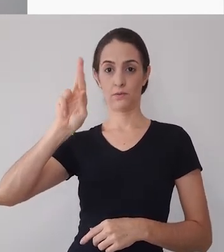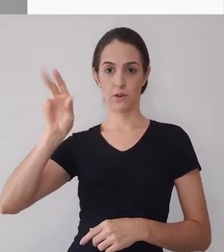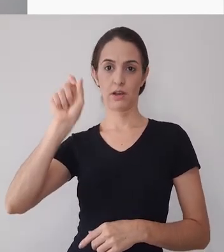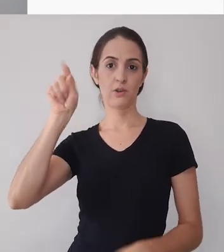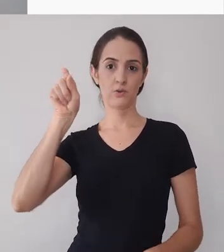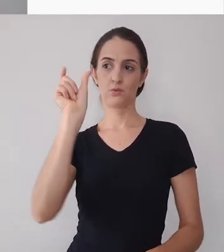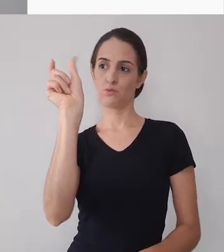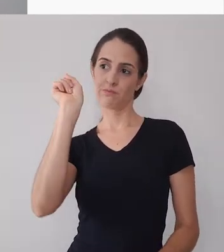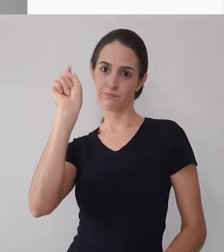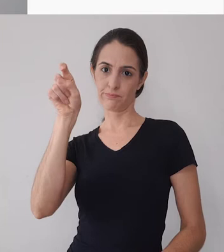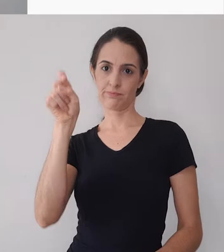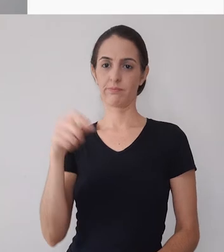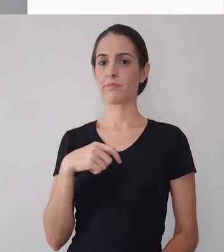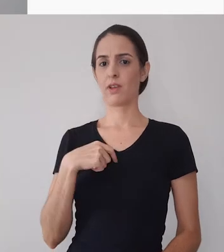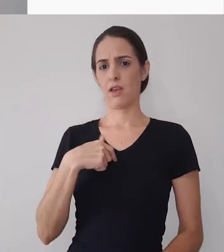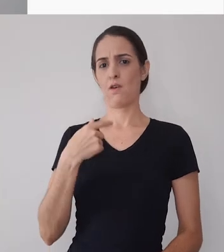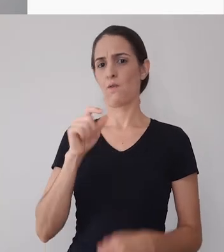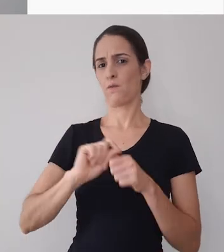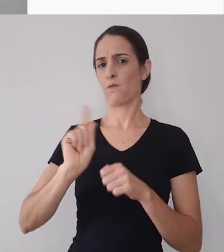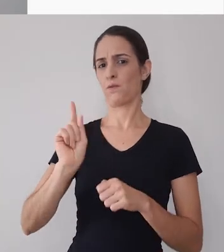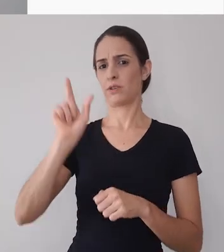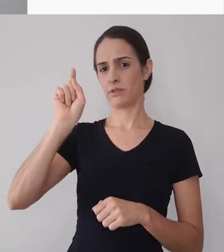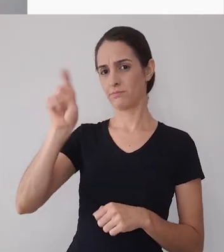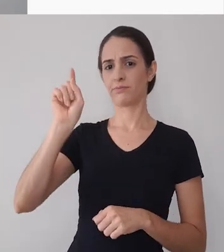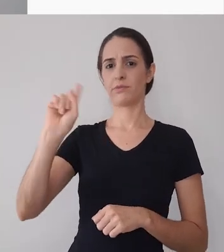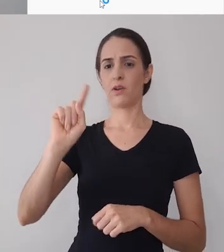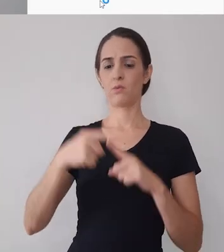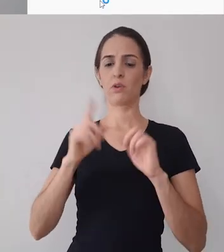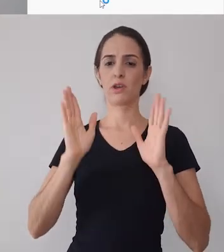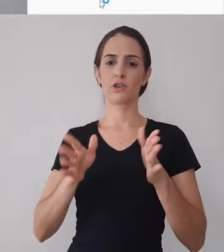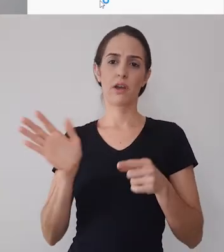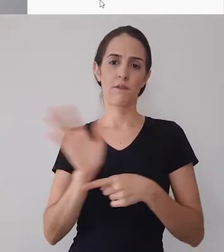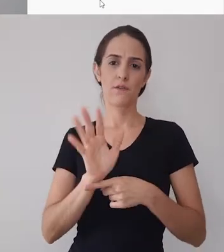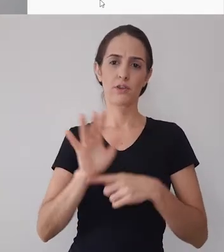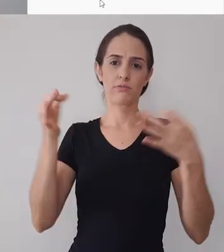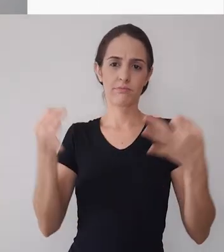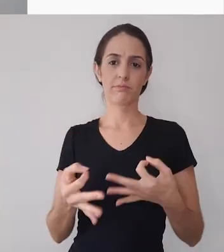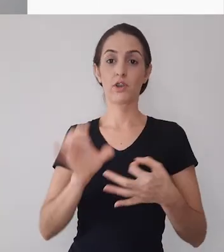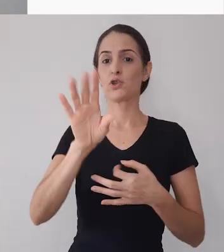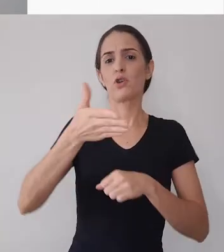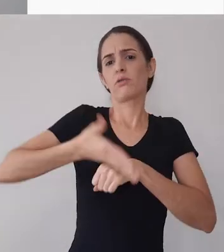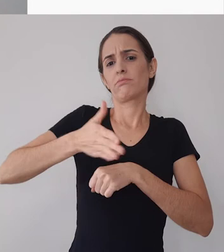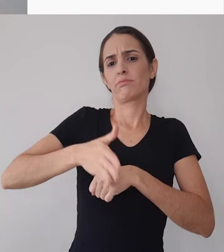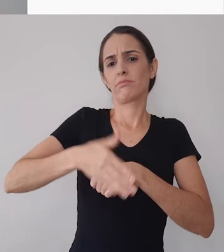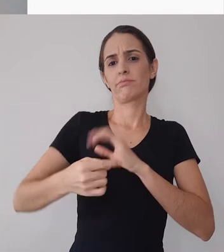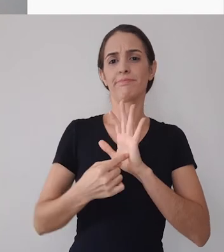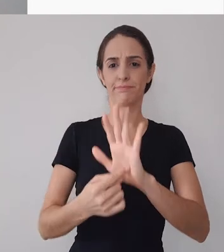salvar tá certo eu não vou salvar agora porque não faz sentido fazer isso né e cortar esse vídeo que está online já tá